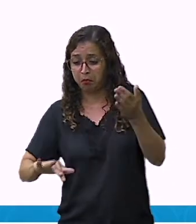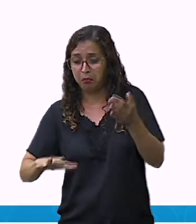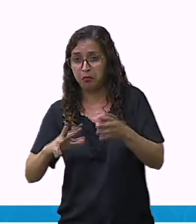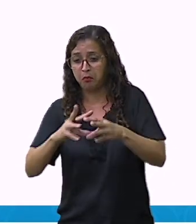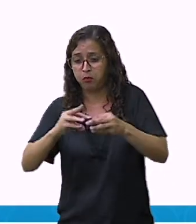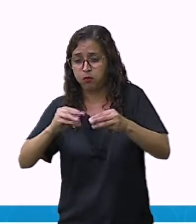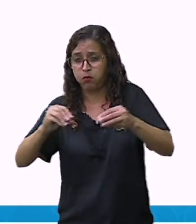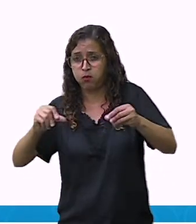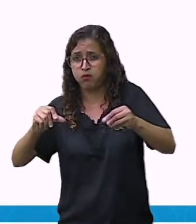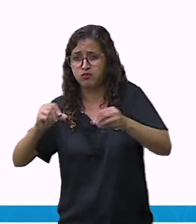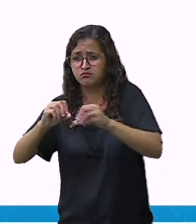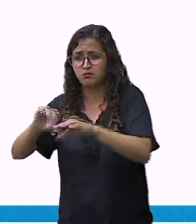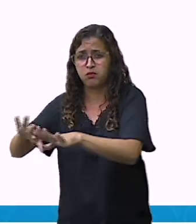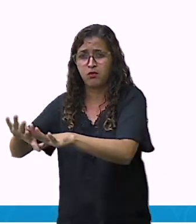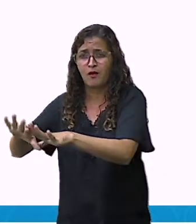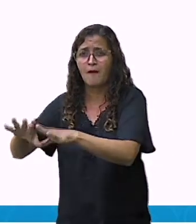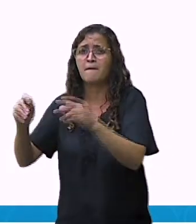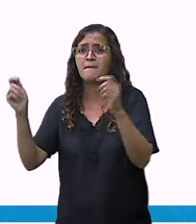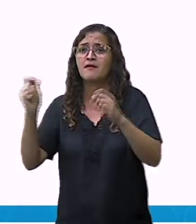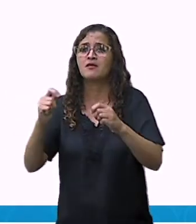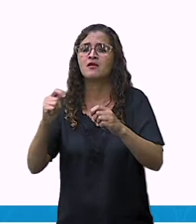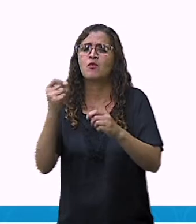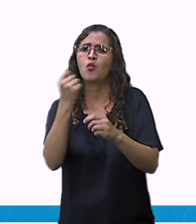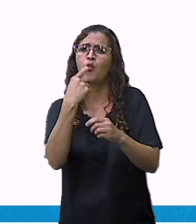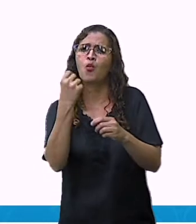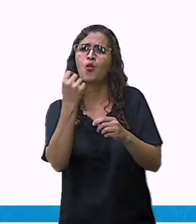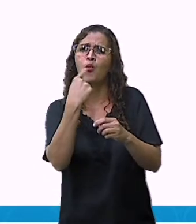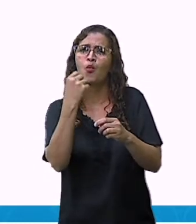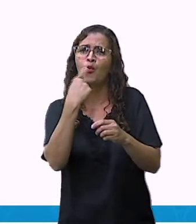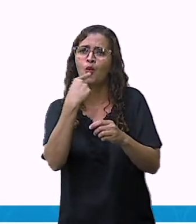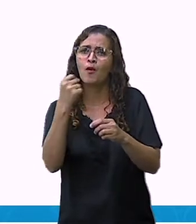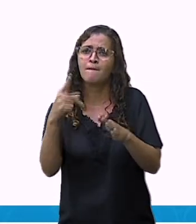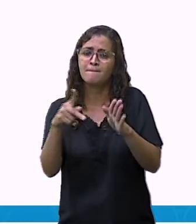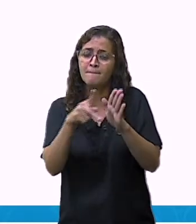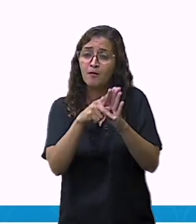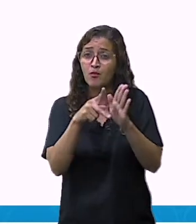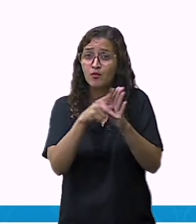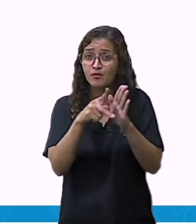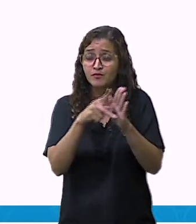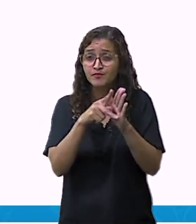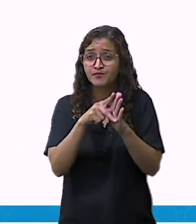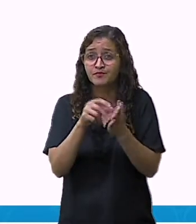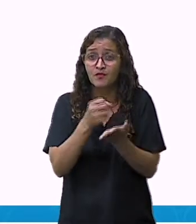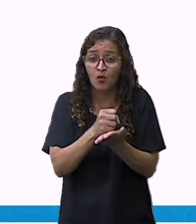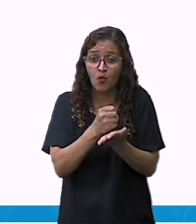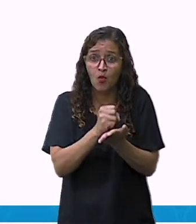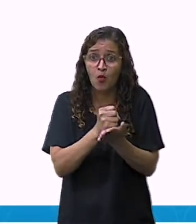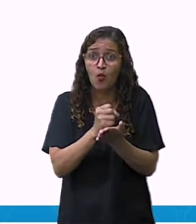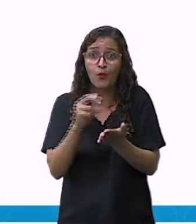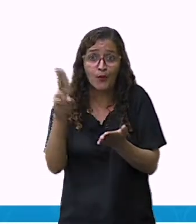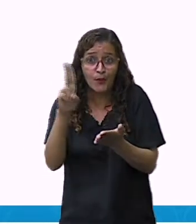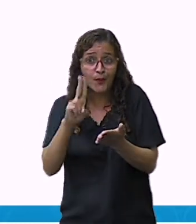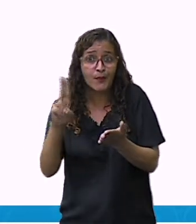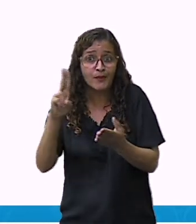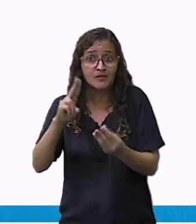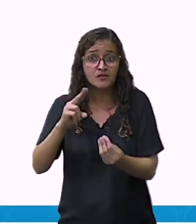preciso de quê? De um antibiótico. E o antibiótico, ele foi feito, então, com os fungos.